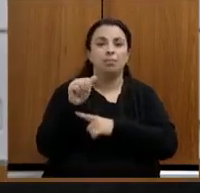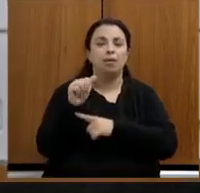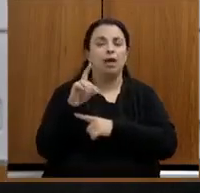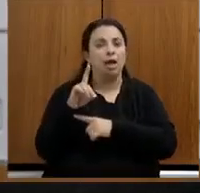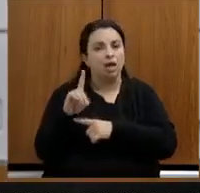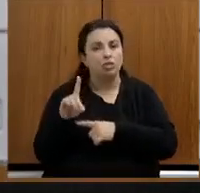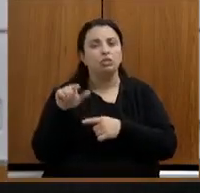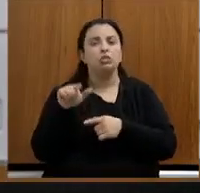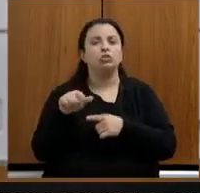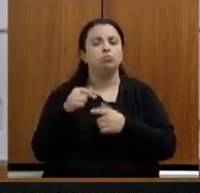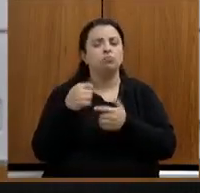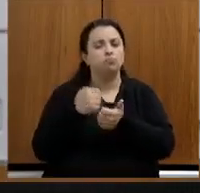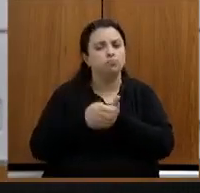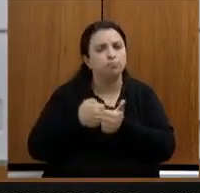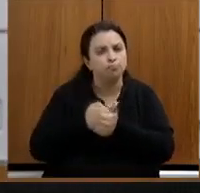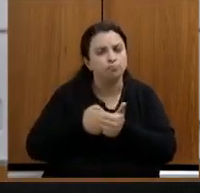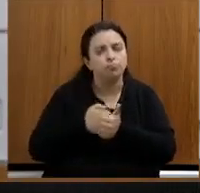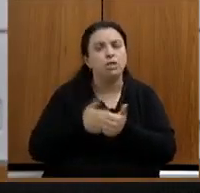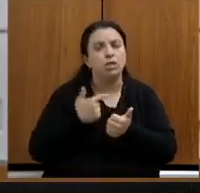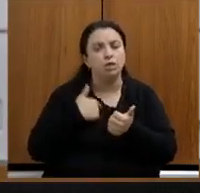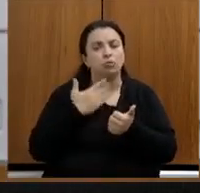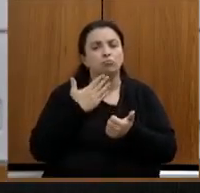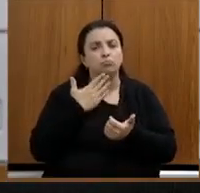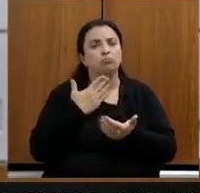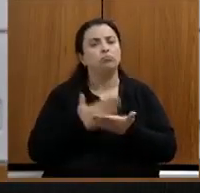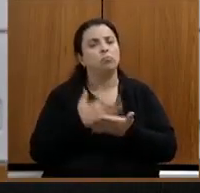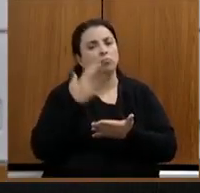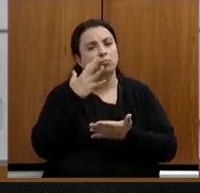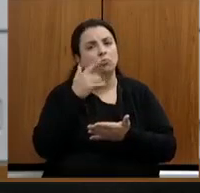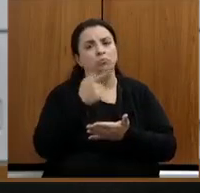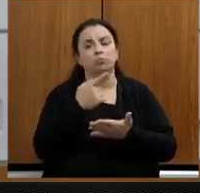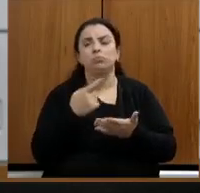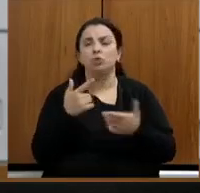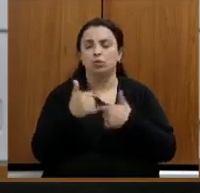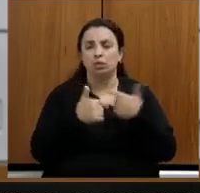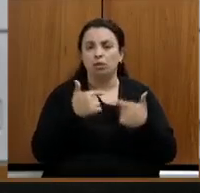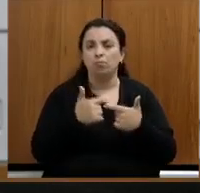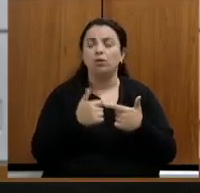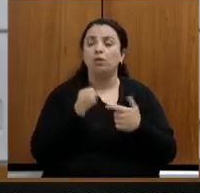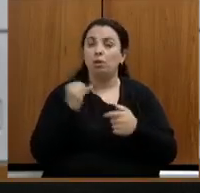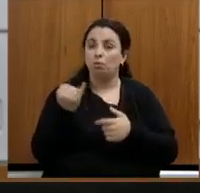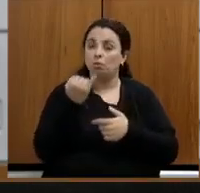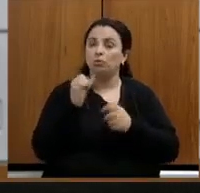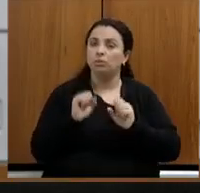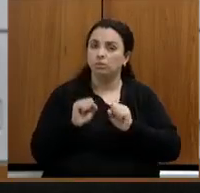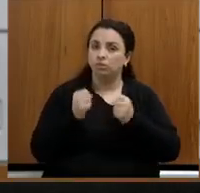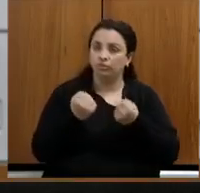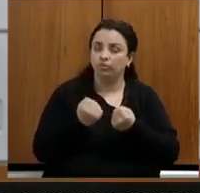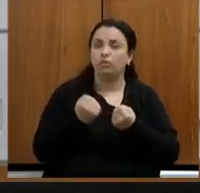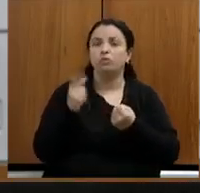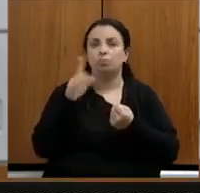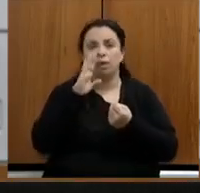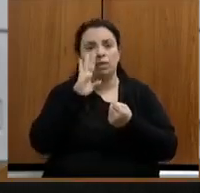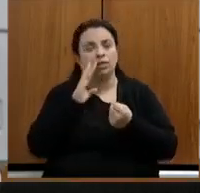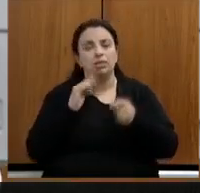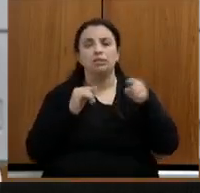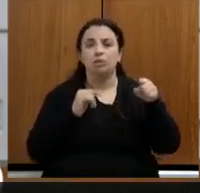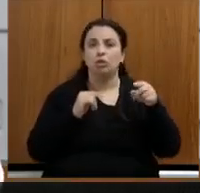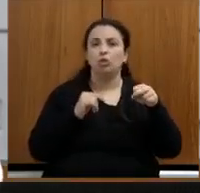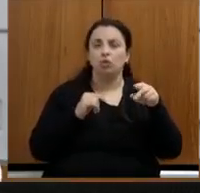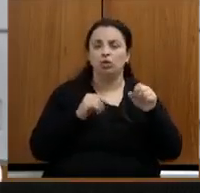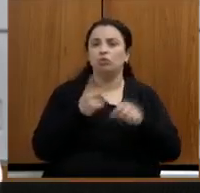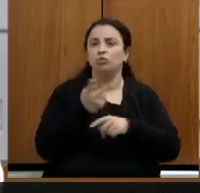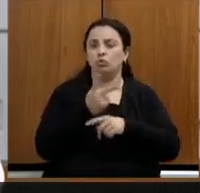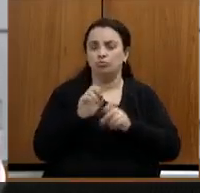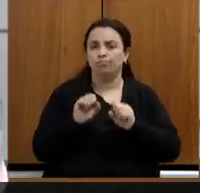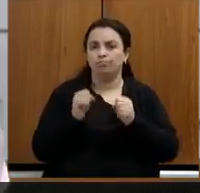e a gente admira essa postura é muito importante essa defesa de vocês eu gostaria de